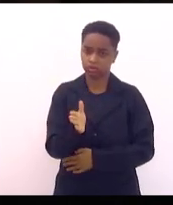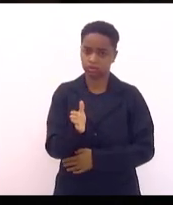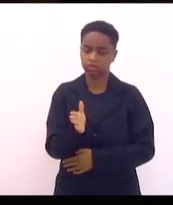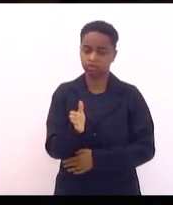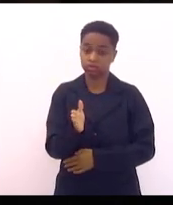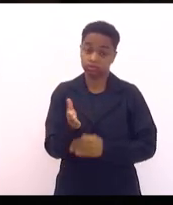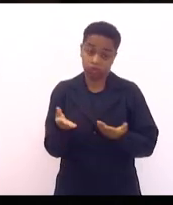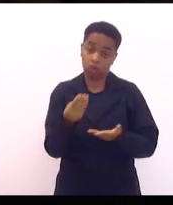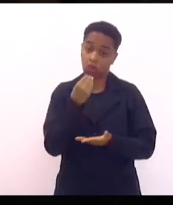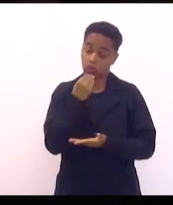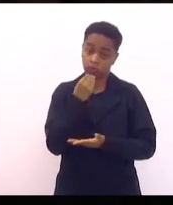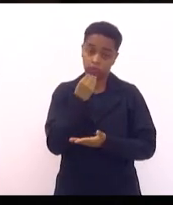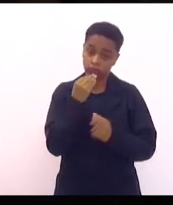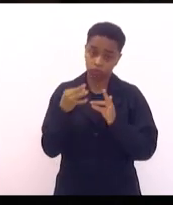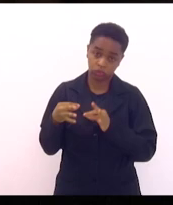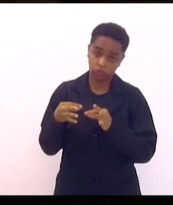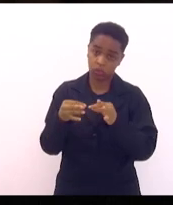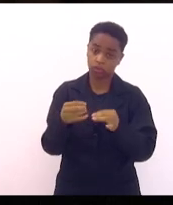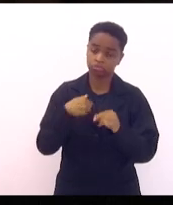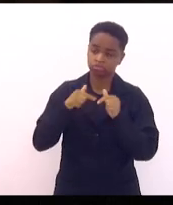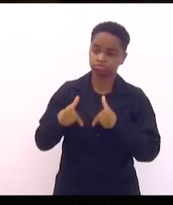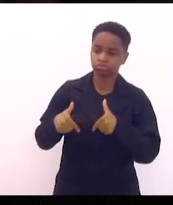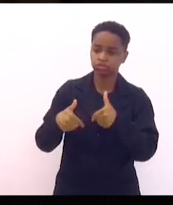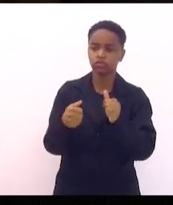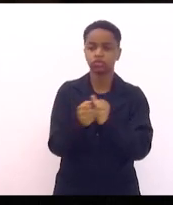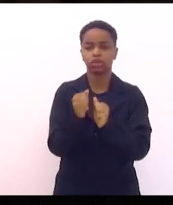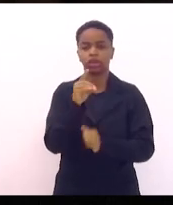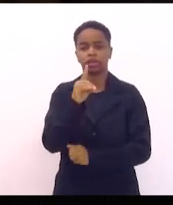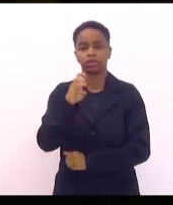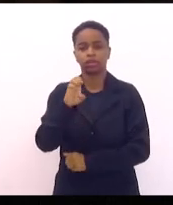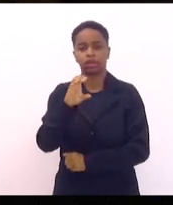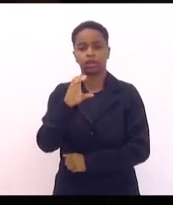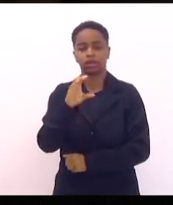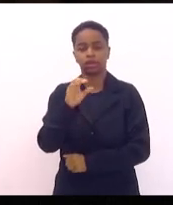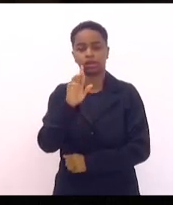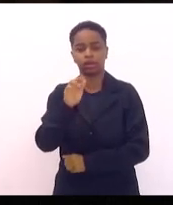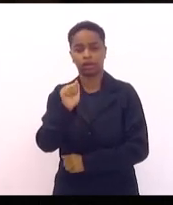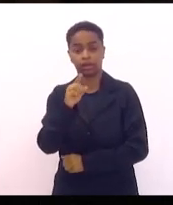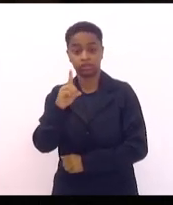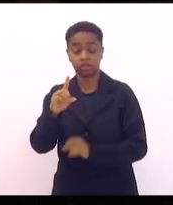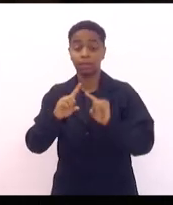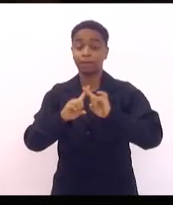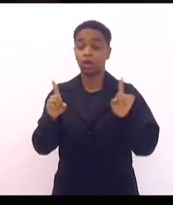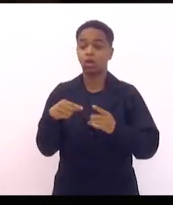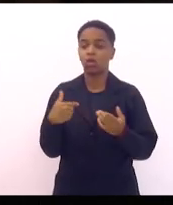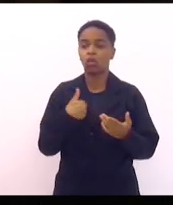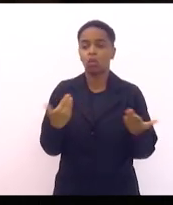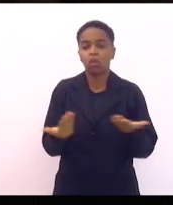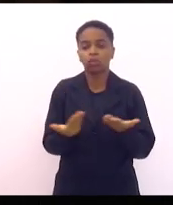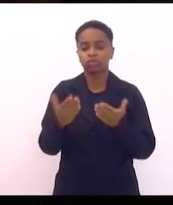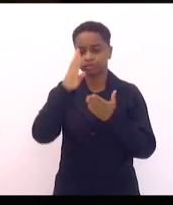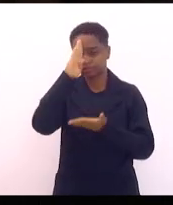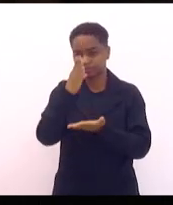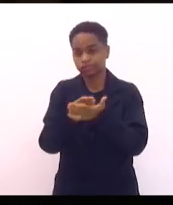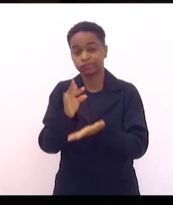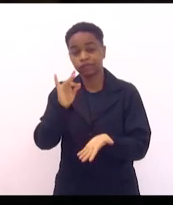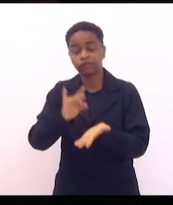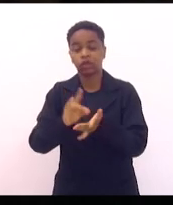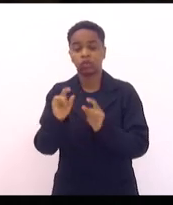evidentemente, em todos esses casos, eu ajo junto à Decrade, eu só acredito hoje, verdadeiramente, que você